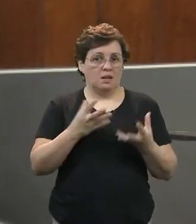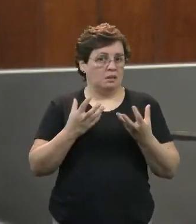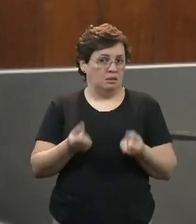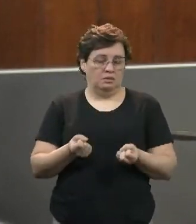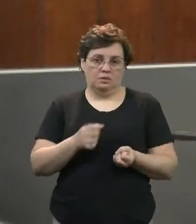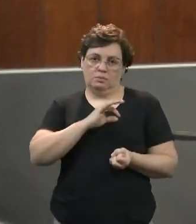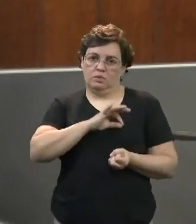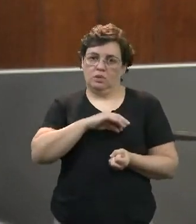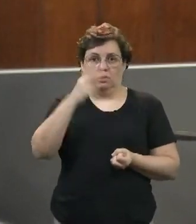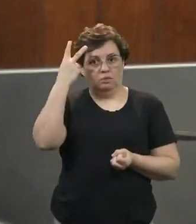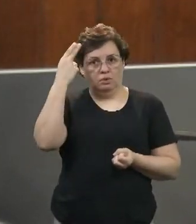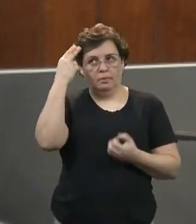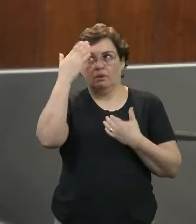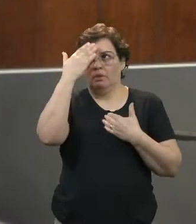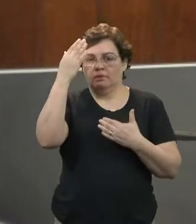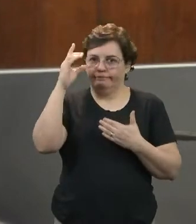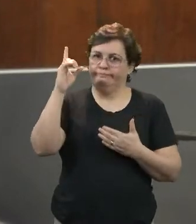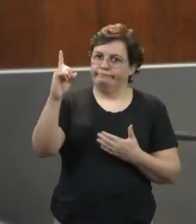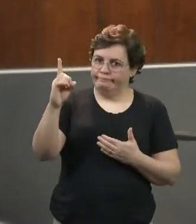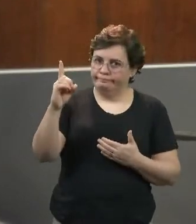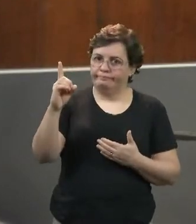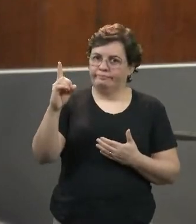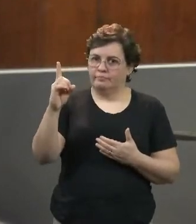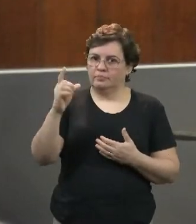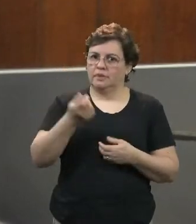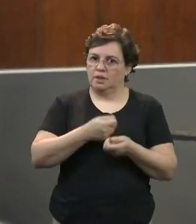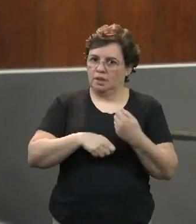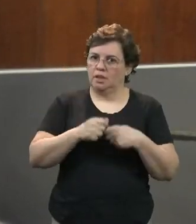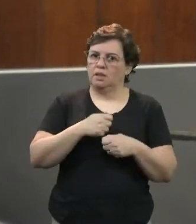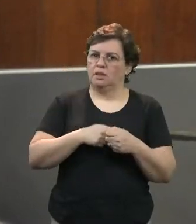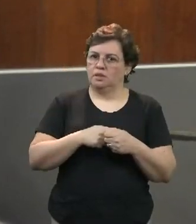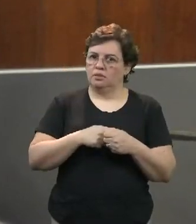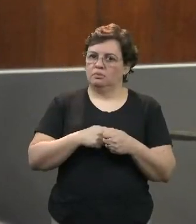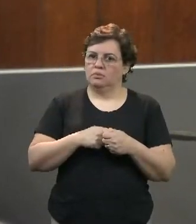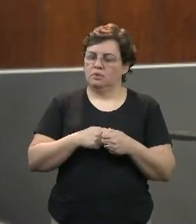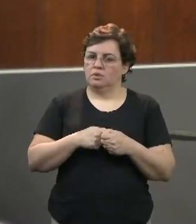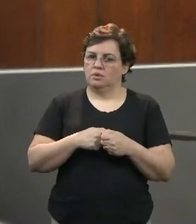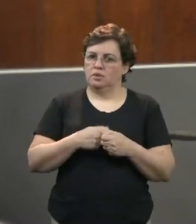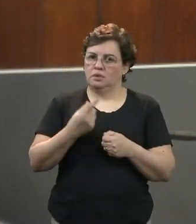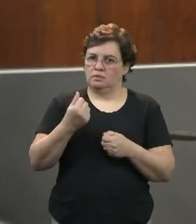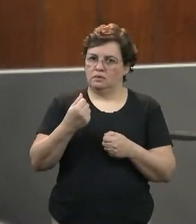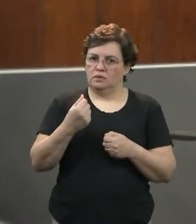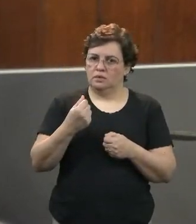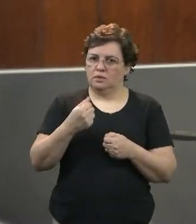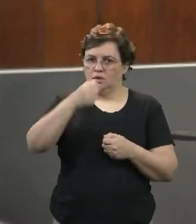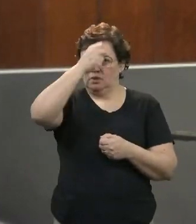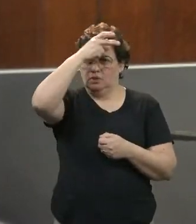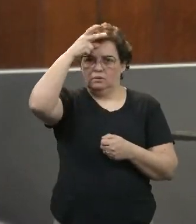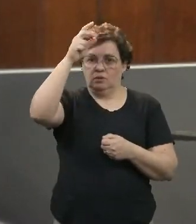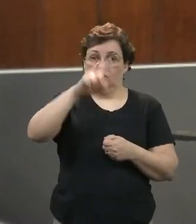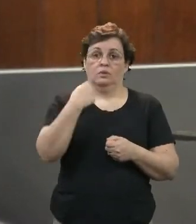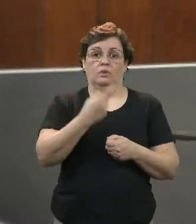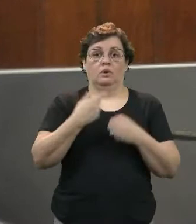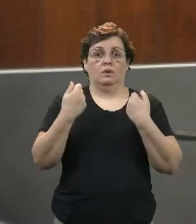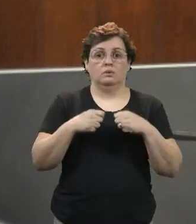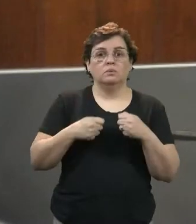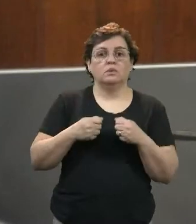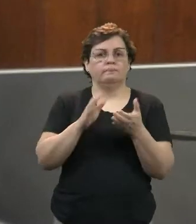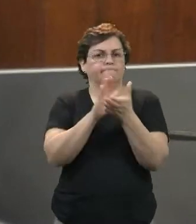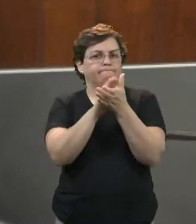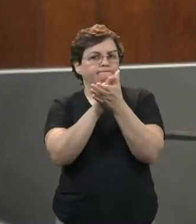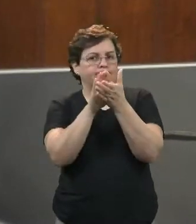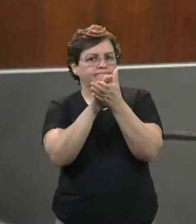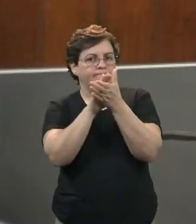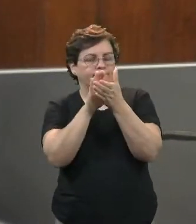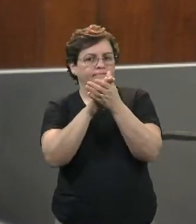salários. graças a Deus, a gestão fiscal, gestão financeira da Prefeitura, nós temos que exaltar